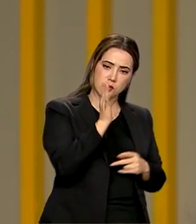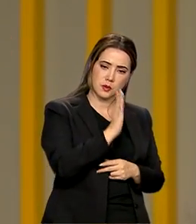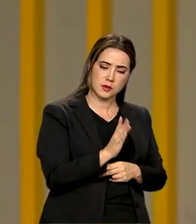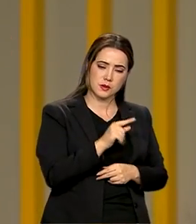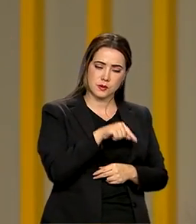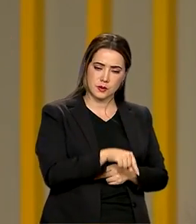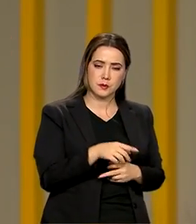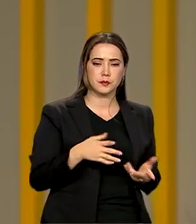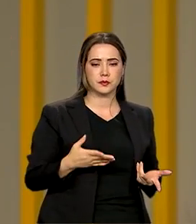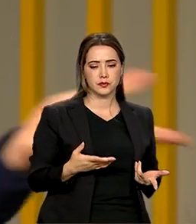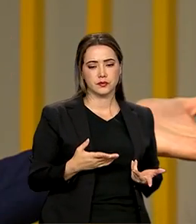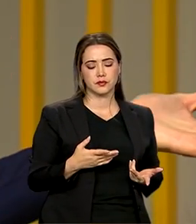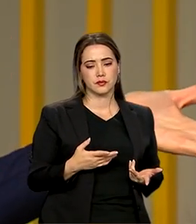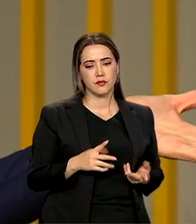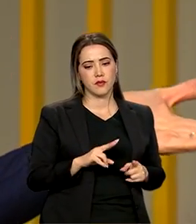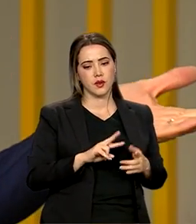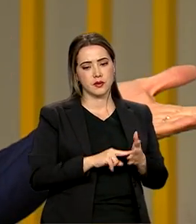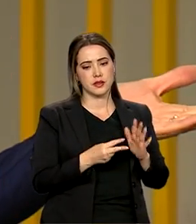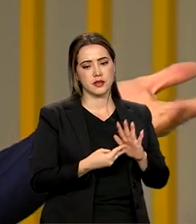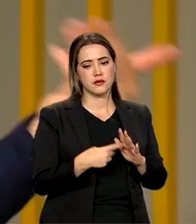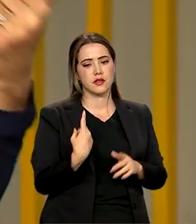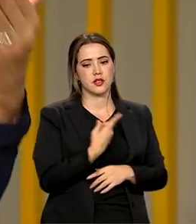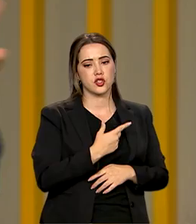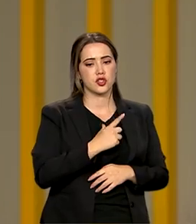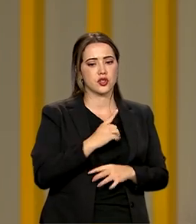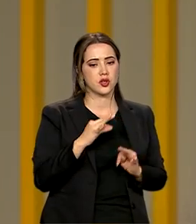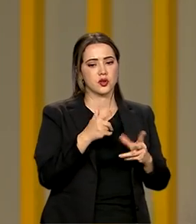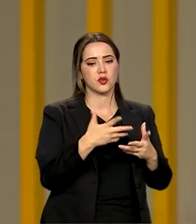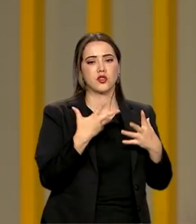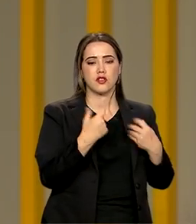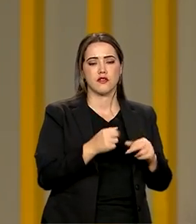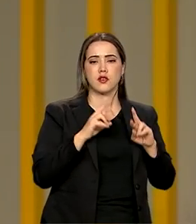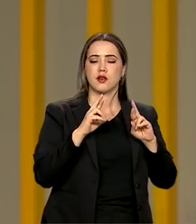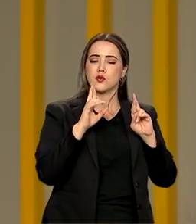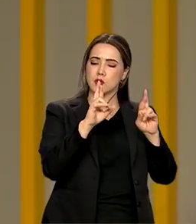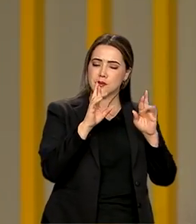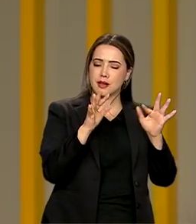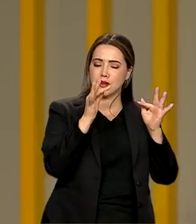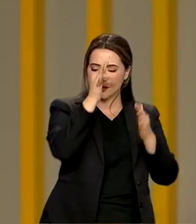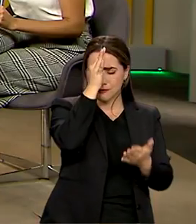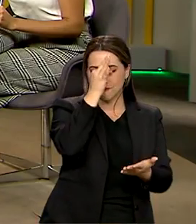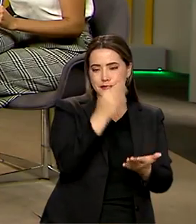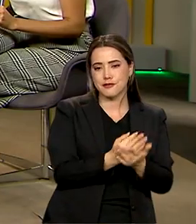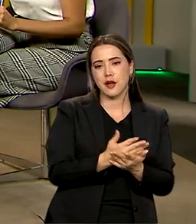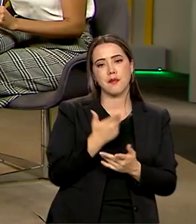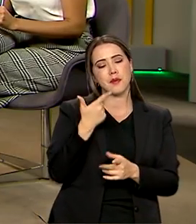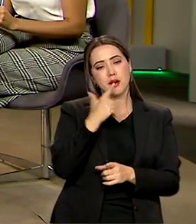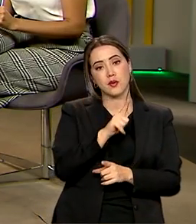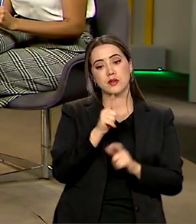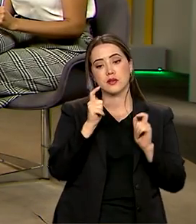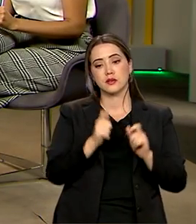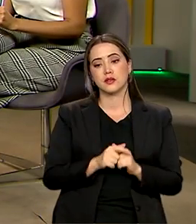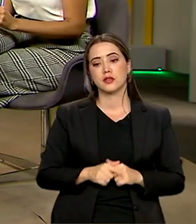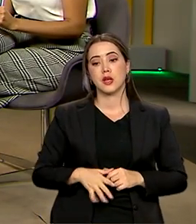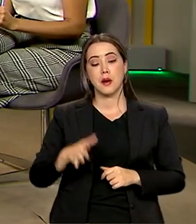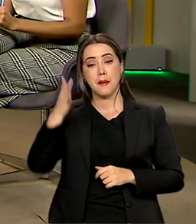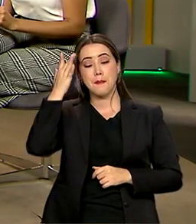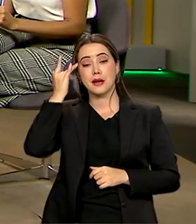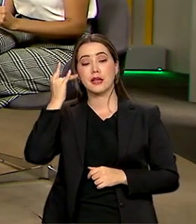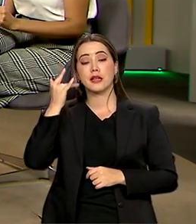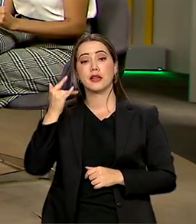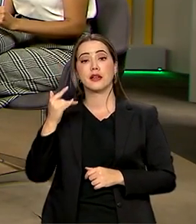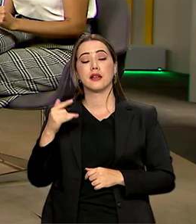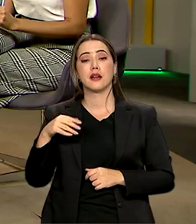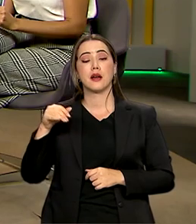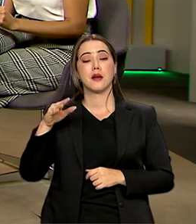aqui no Brasil. Ou seja, a gente está com tudo, né? E vamos com muita fé aí para buscar essa vaga. Vai, só seu palpite para amanhã, Brasil e Jamaica,